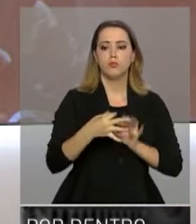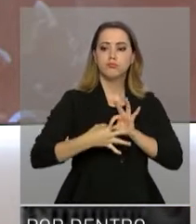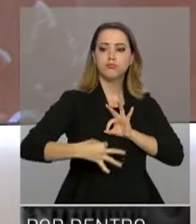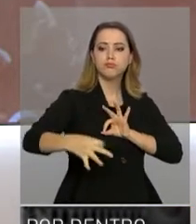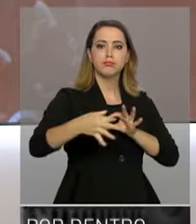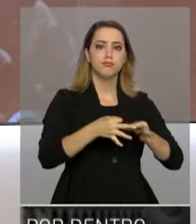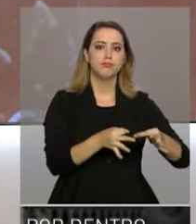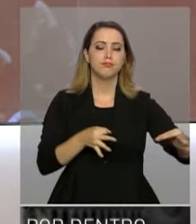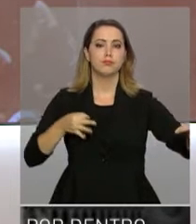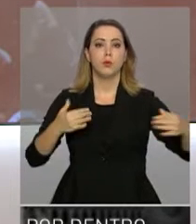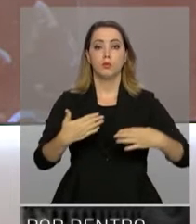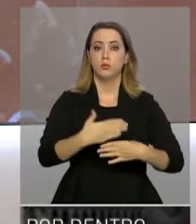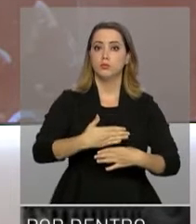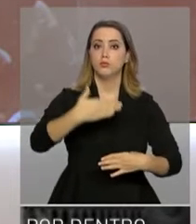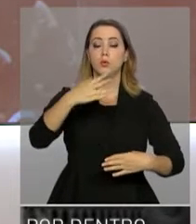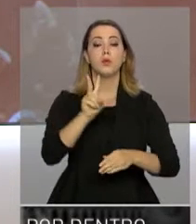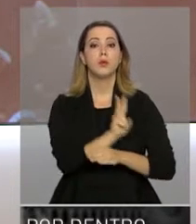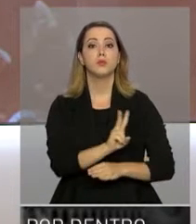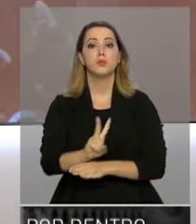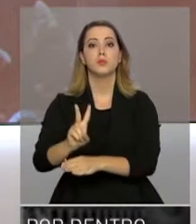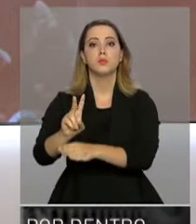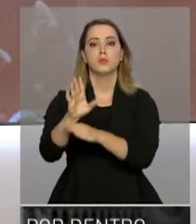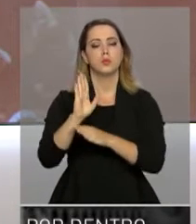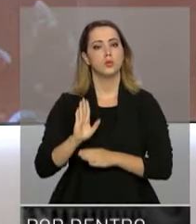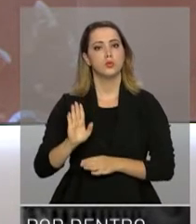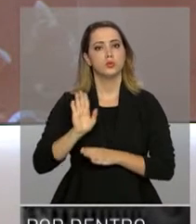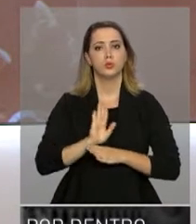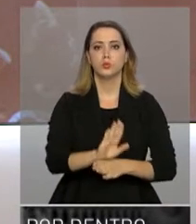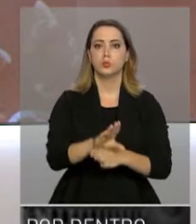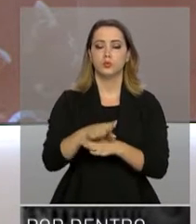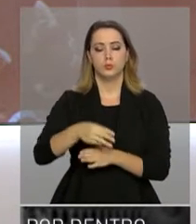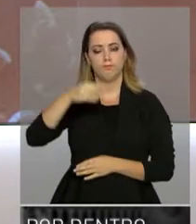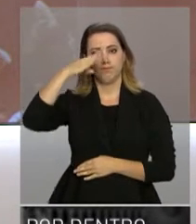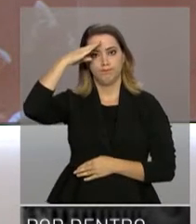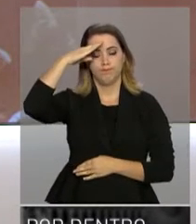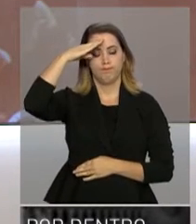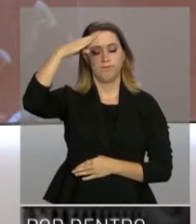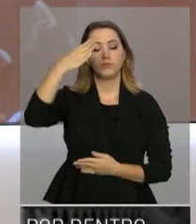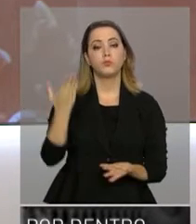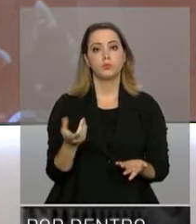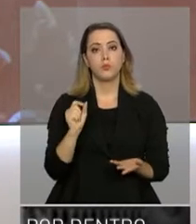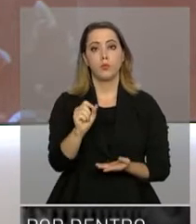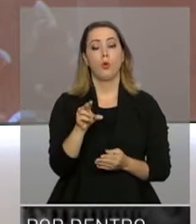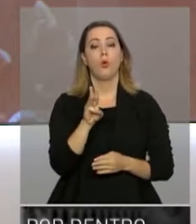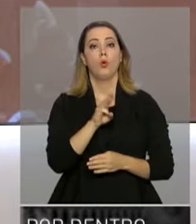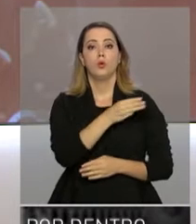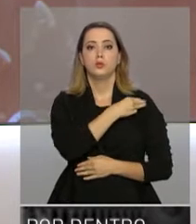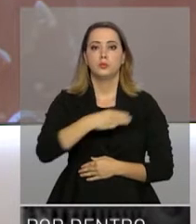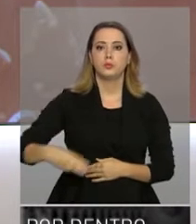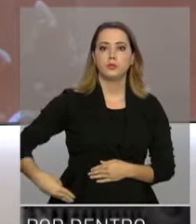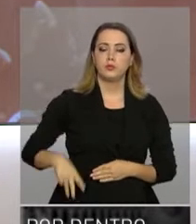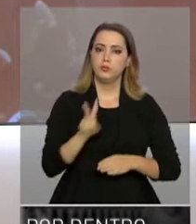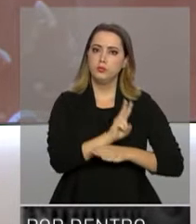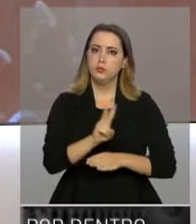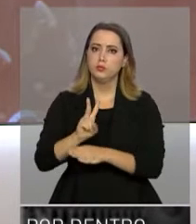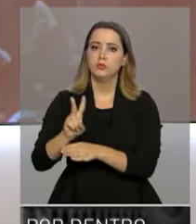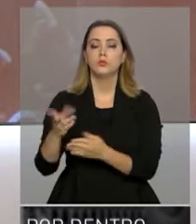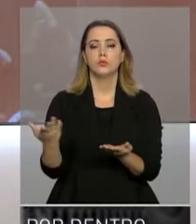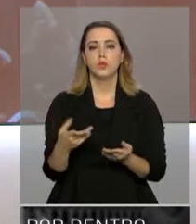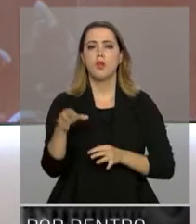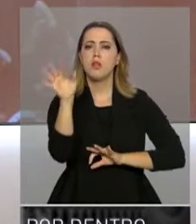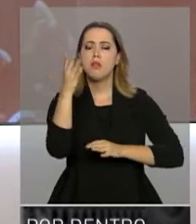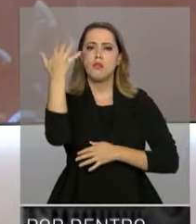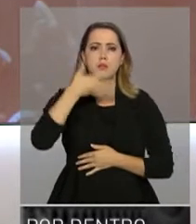de fronteiras terrestres que são protegidas com o apoio das forças armadas. O ministro da Defesa, Raul Jungmann, explicou